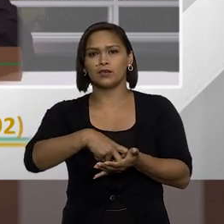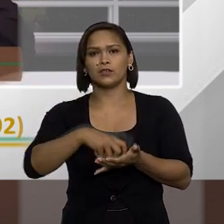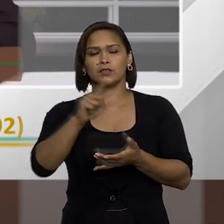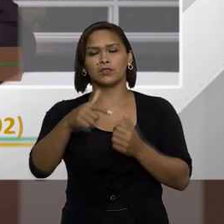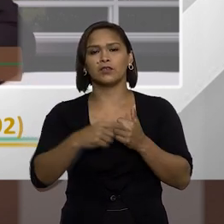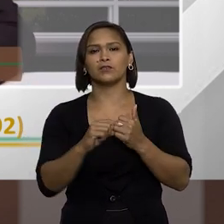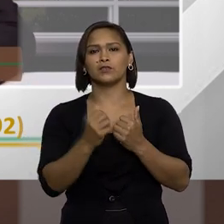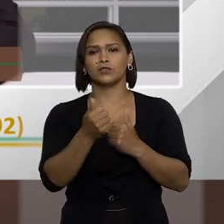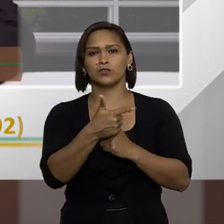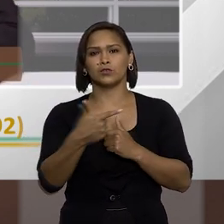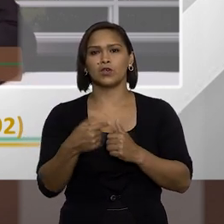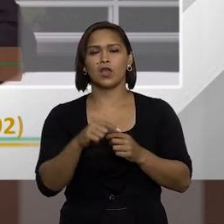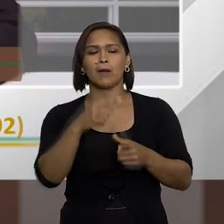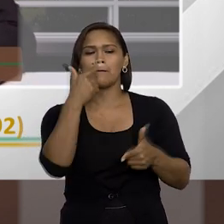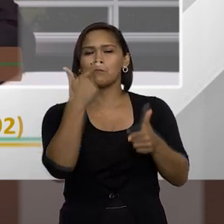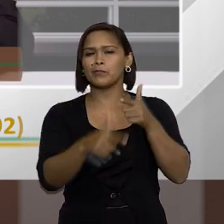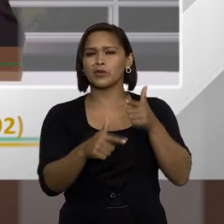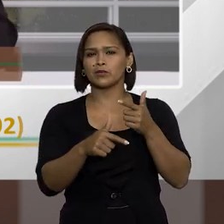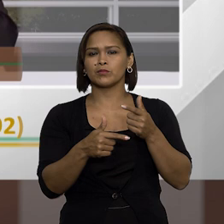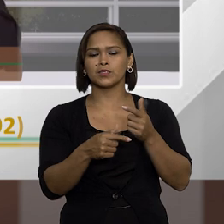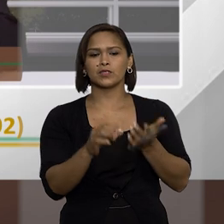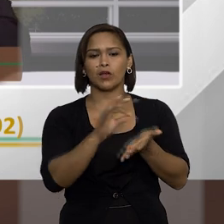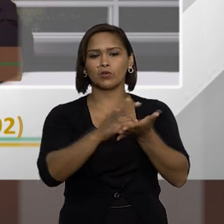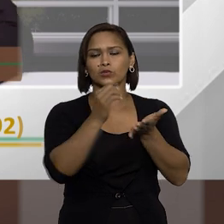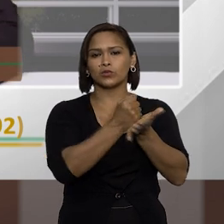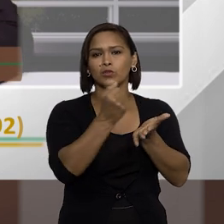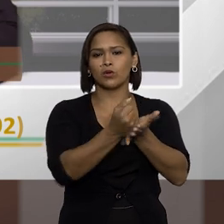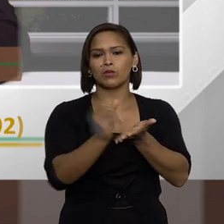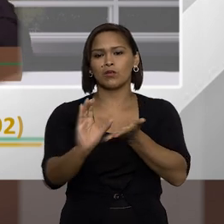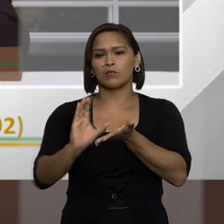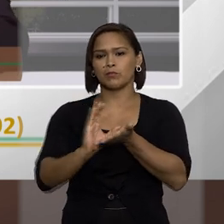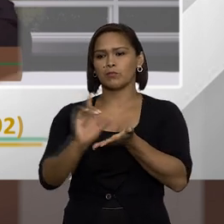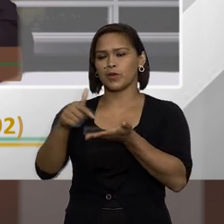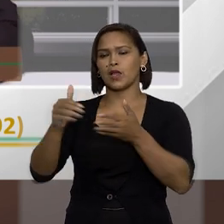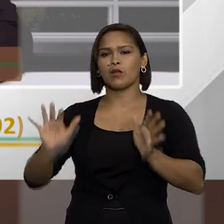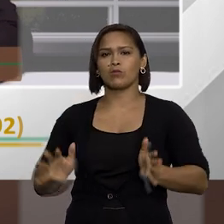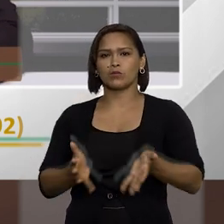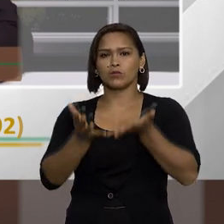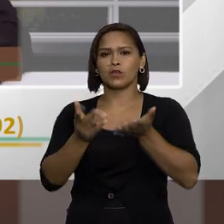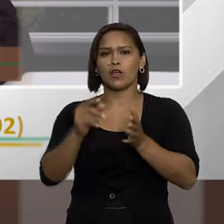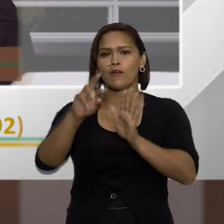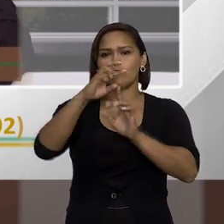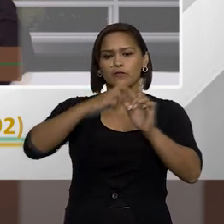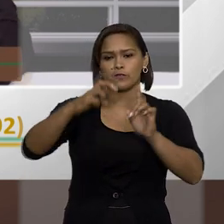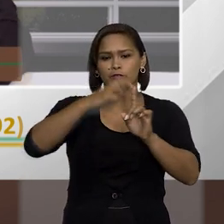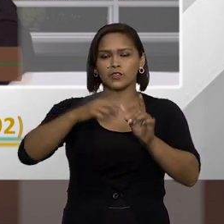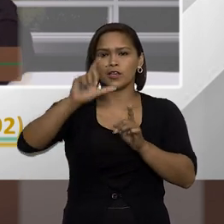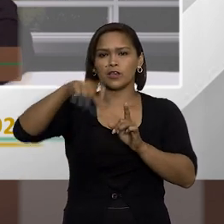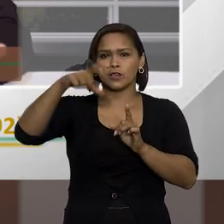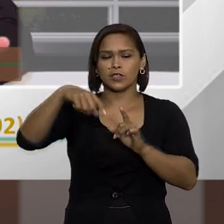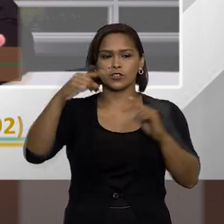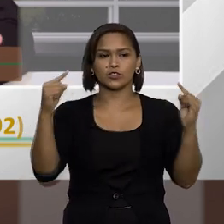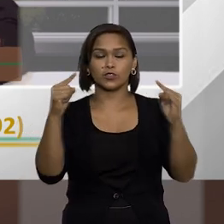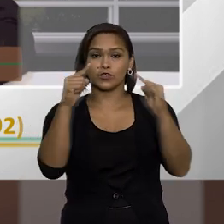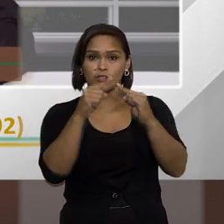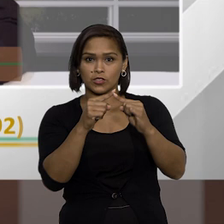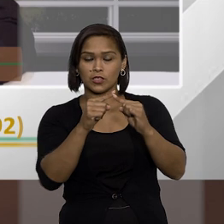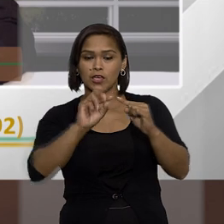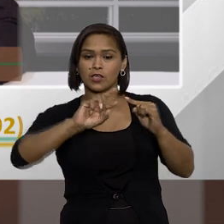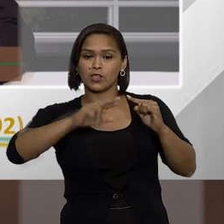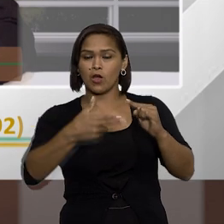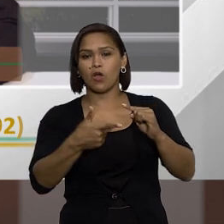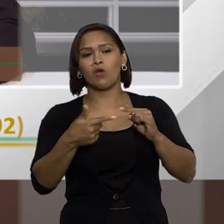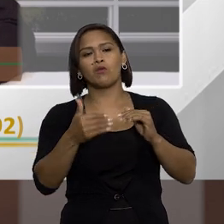que está também no artigo 12, que é uma proibição de contratar ou receber benefícios ou incentivos, fiscais ou creditícios, direta,